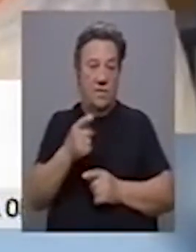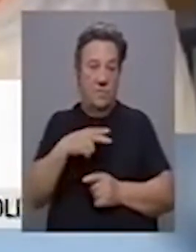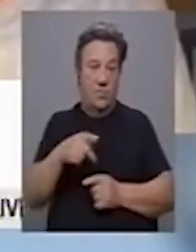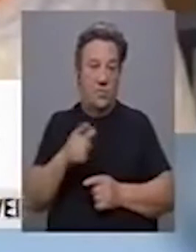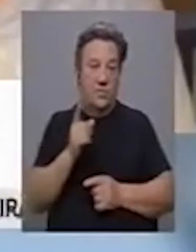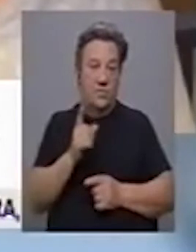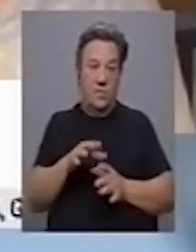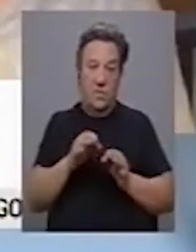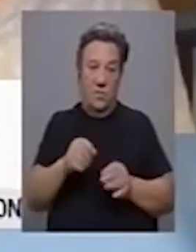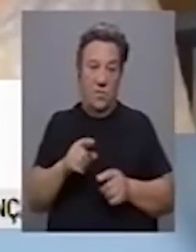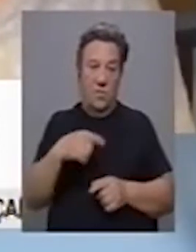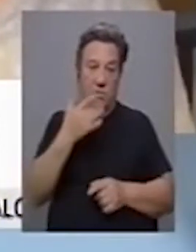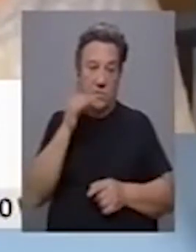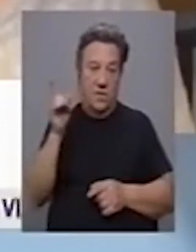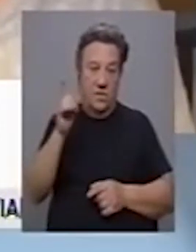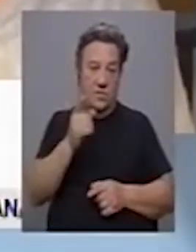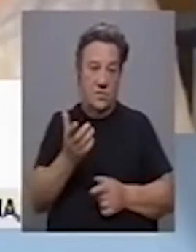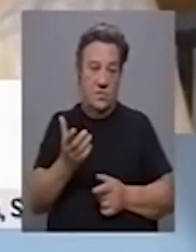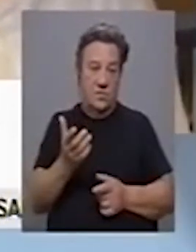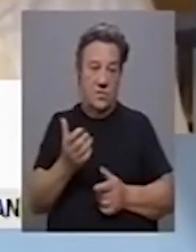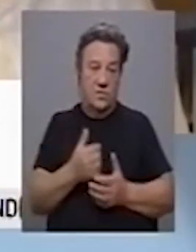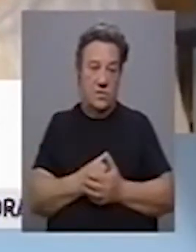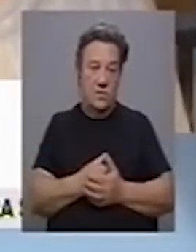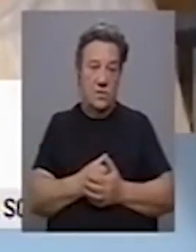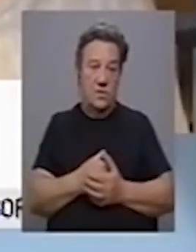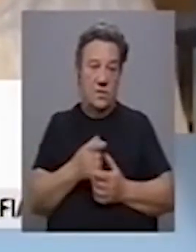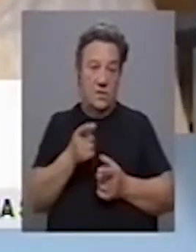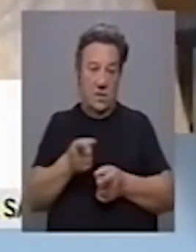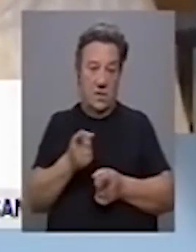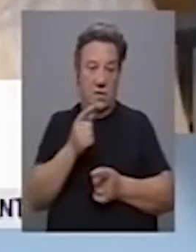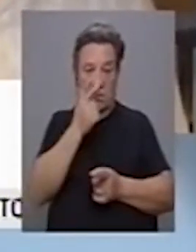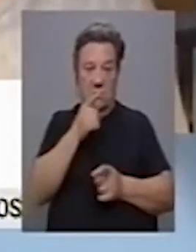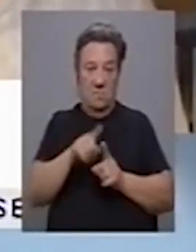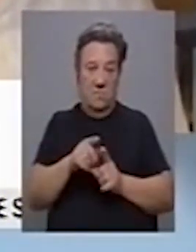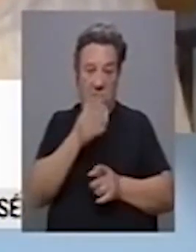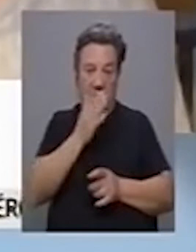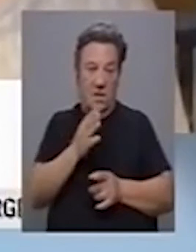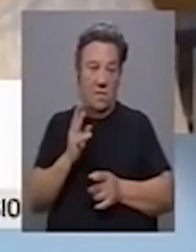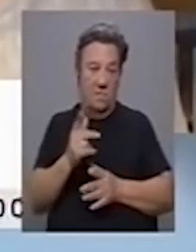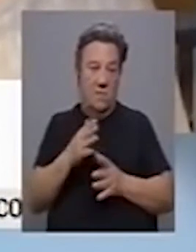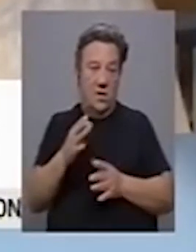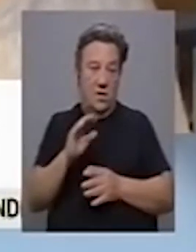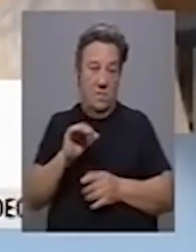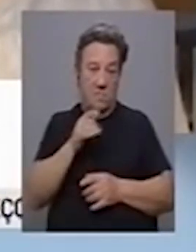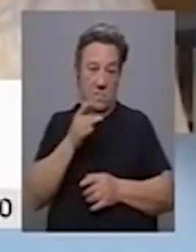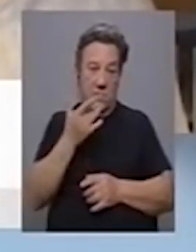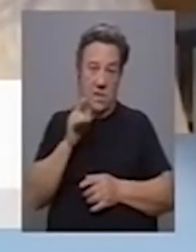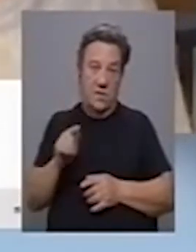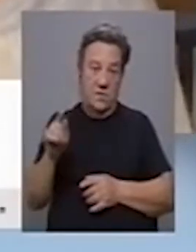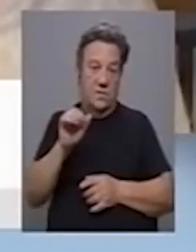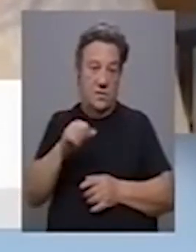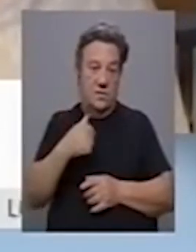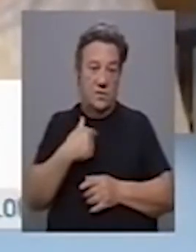Portugal são idênticos aos outros países? Esta é a tendência na maioria dos países. Portanto, nós temos